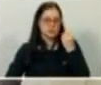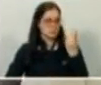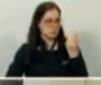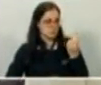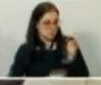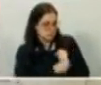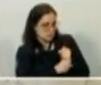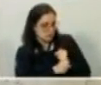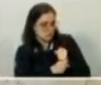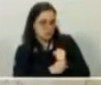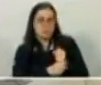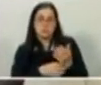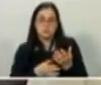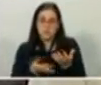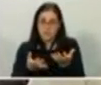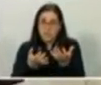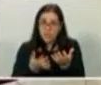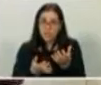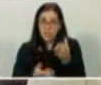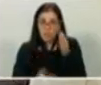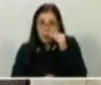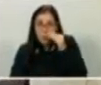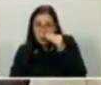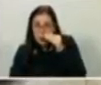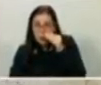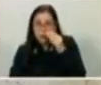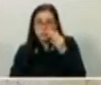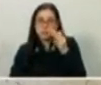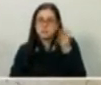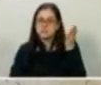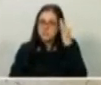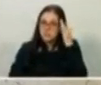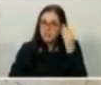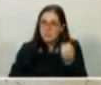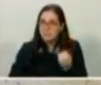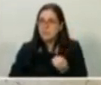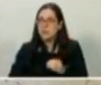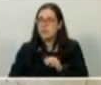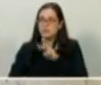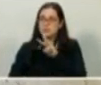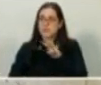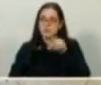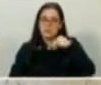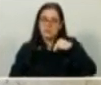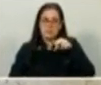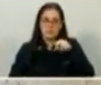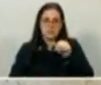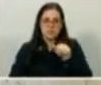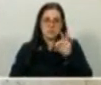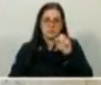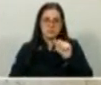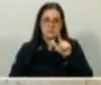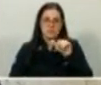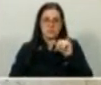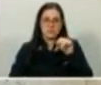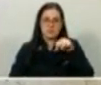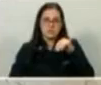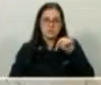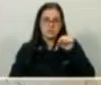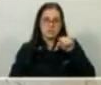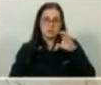16 anos. Quem quiser saber mais da nossa atividade, www.nataline.com